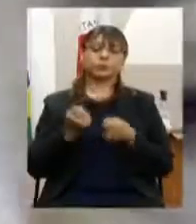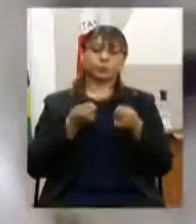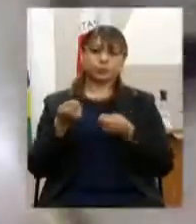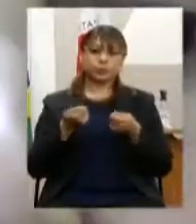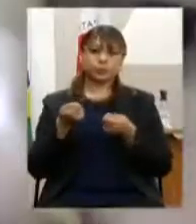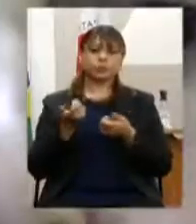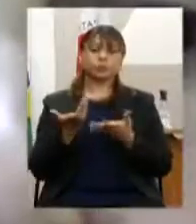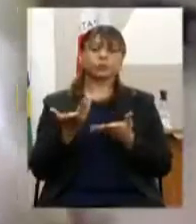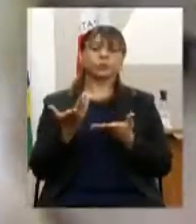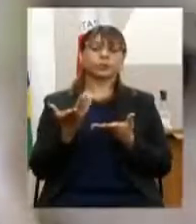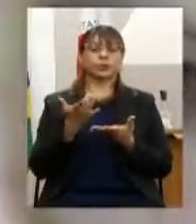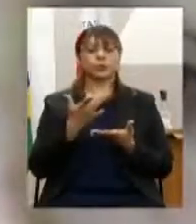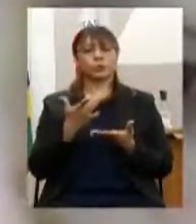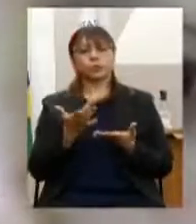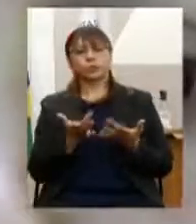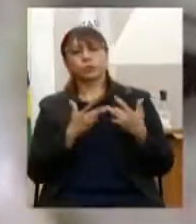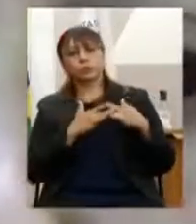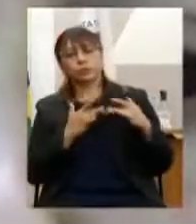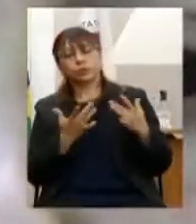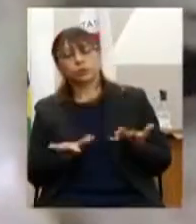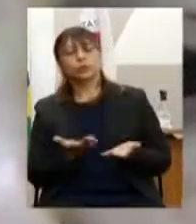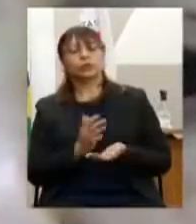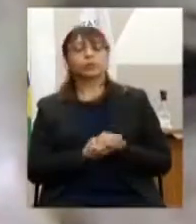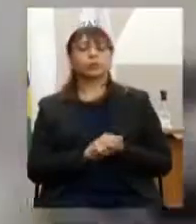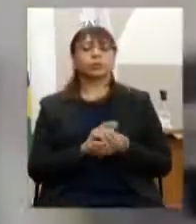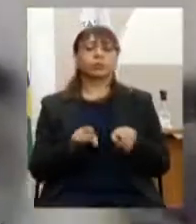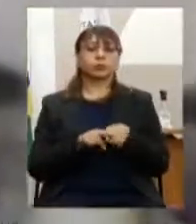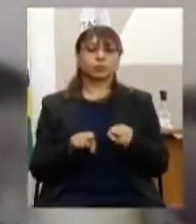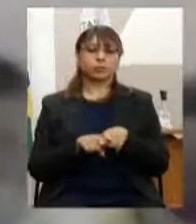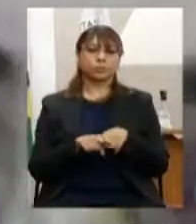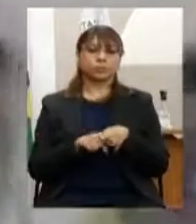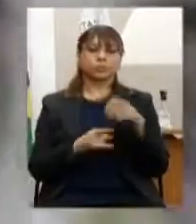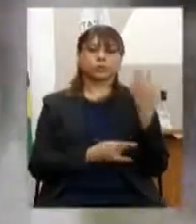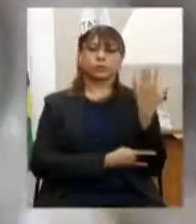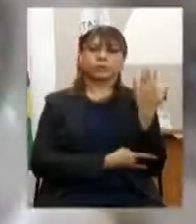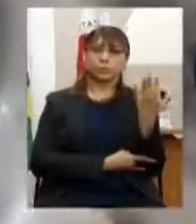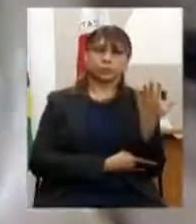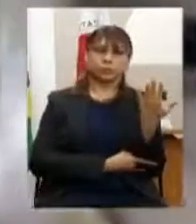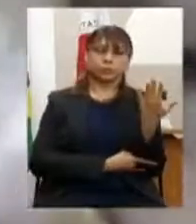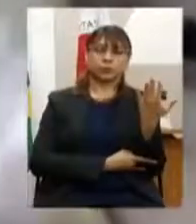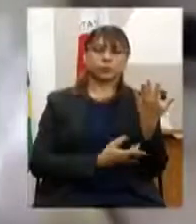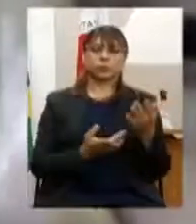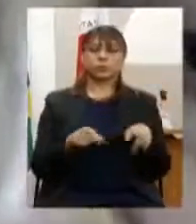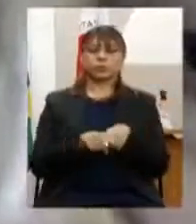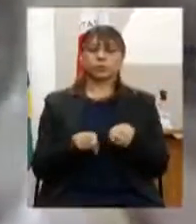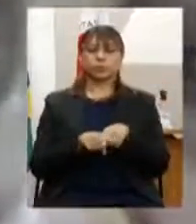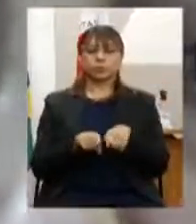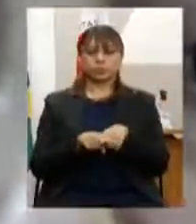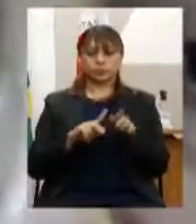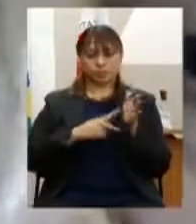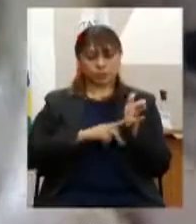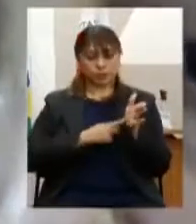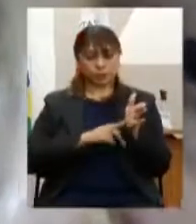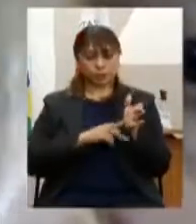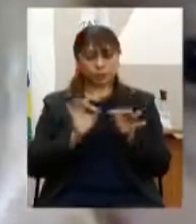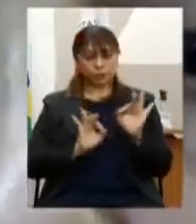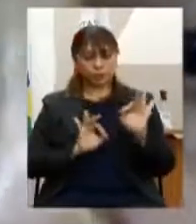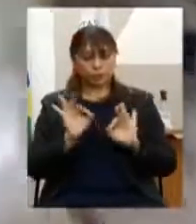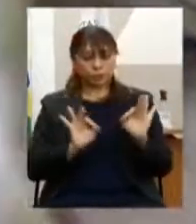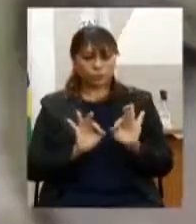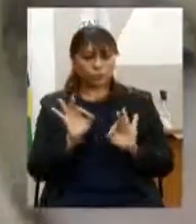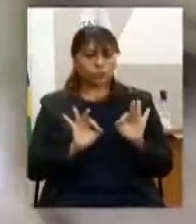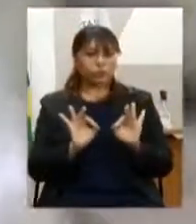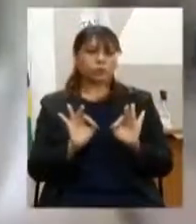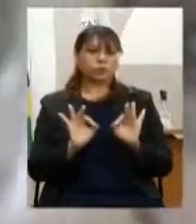o Núcleo de Estudos sobre o Trabalho Humano, da UFMG, e o Sindicato e Organização das